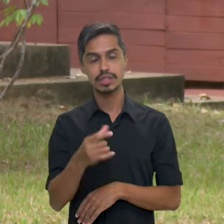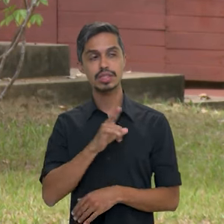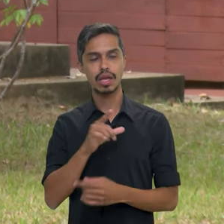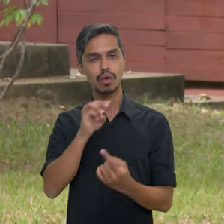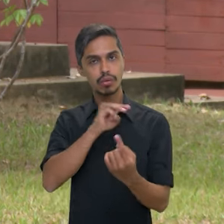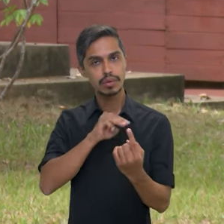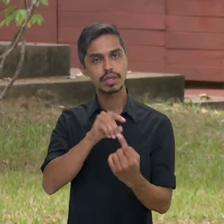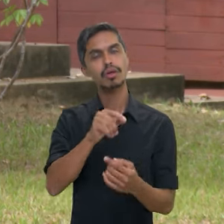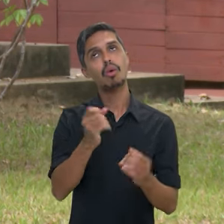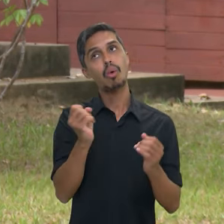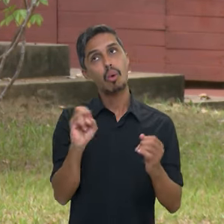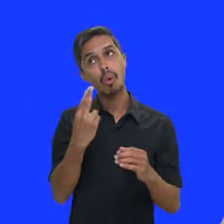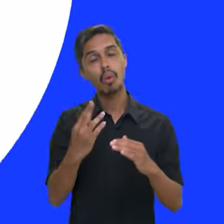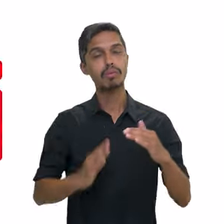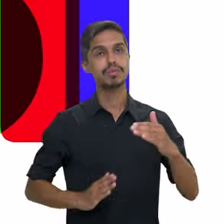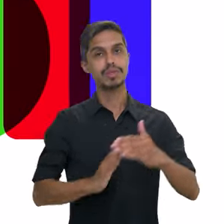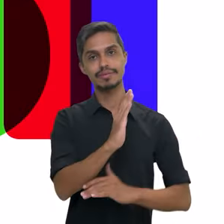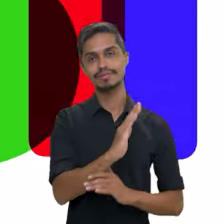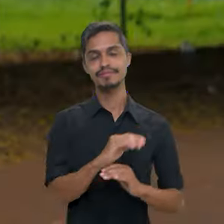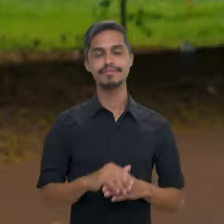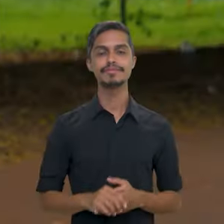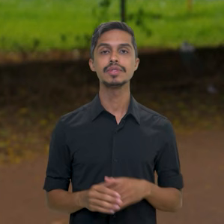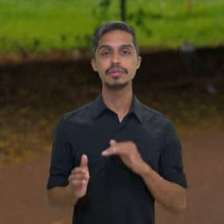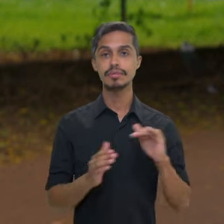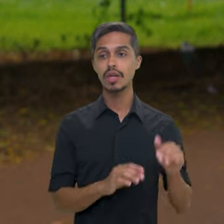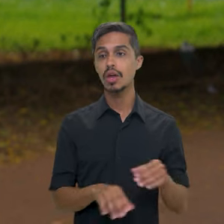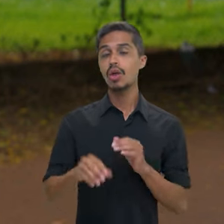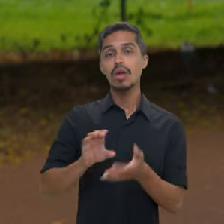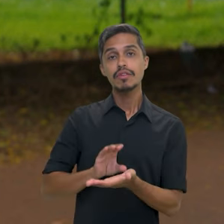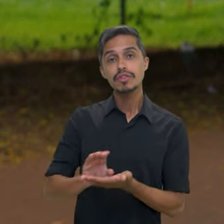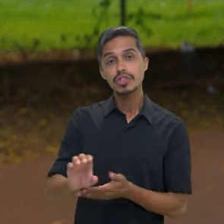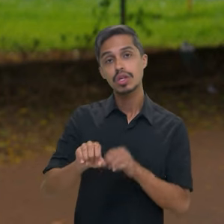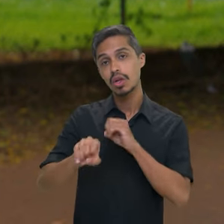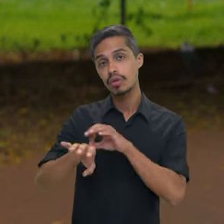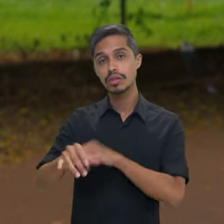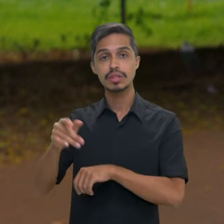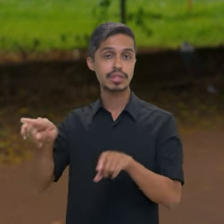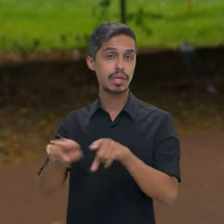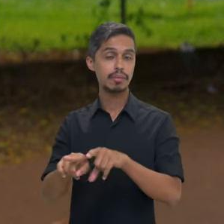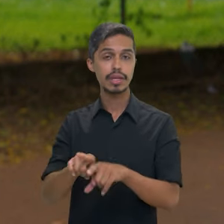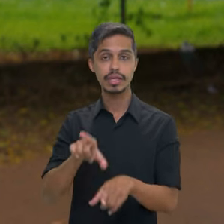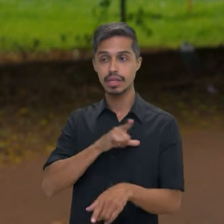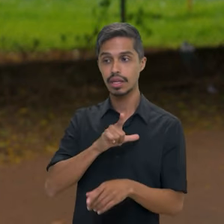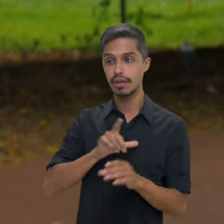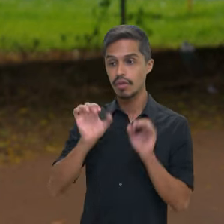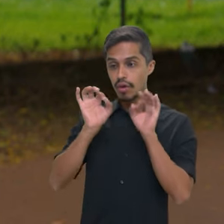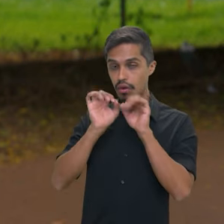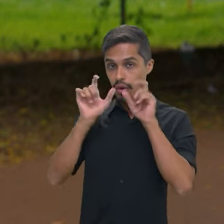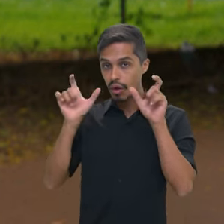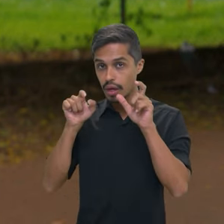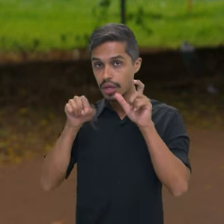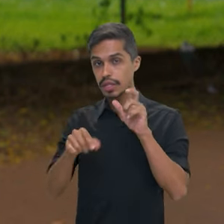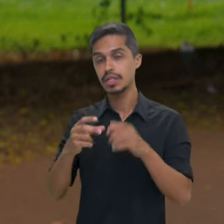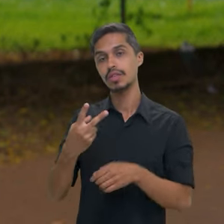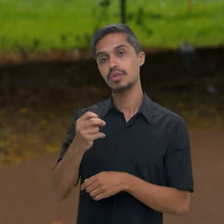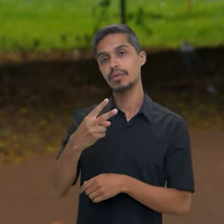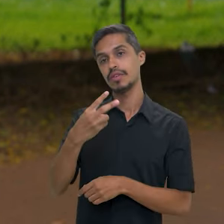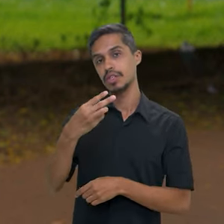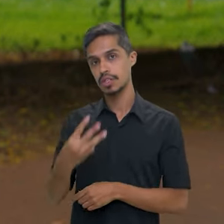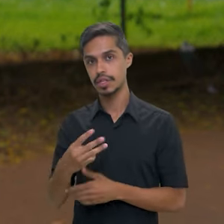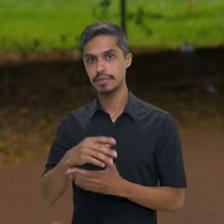e, quem sabe, até ultrapassar ela. Os investimentos em educação também receberam atenção especial em